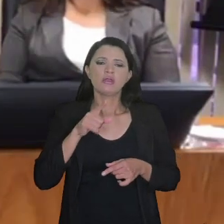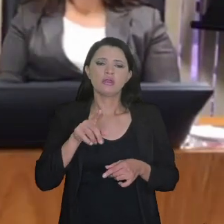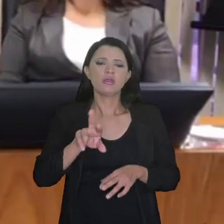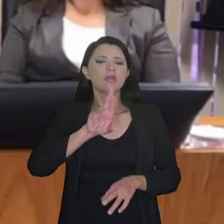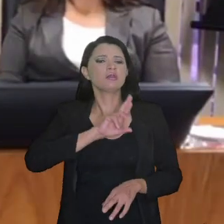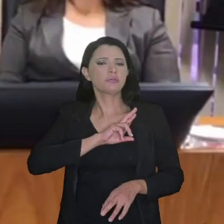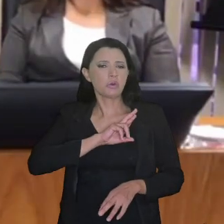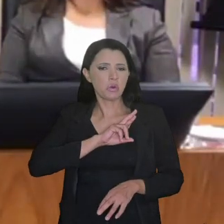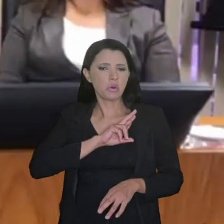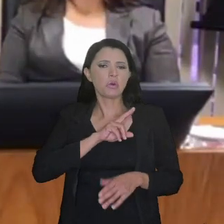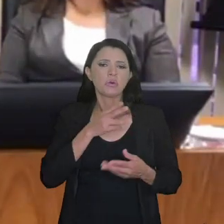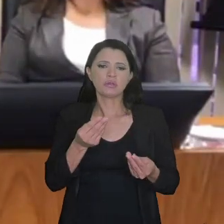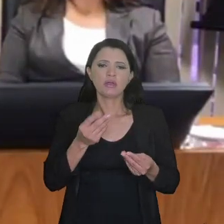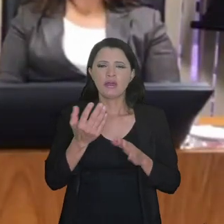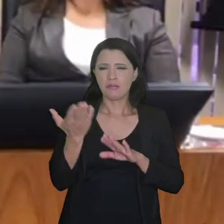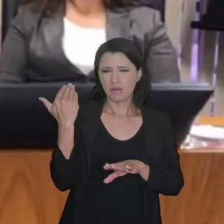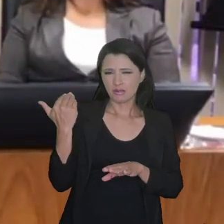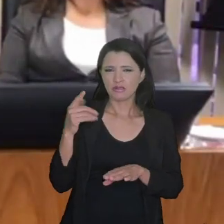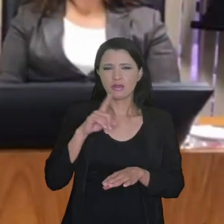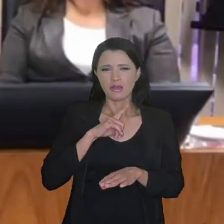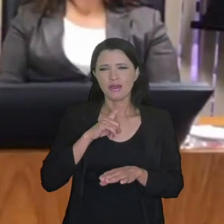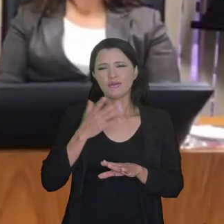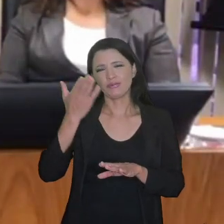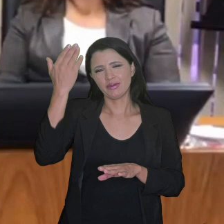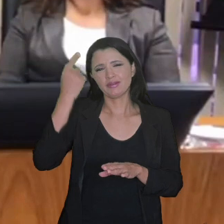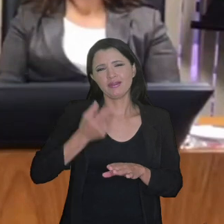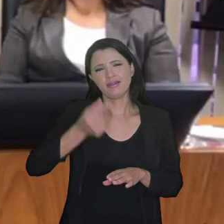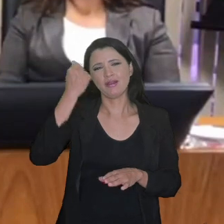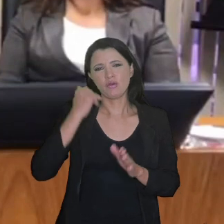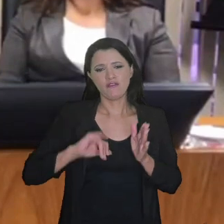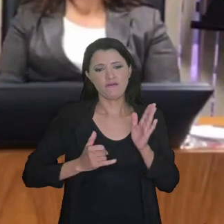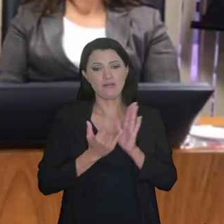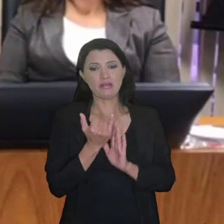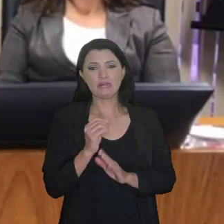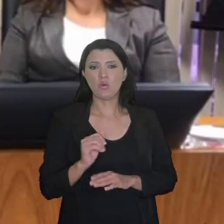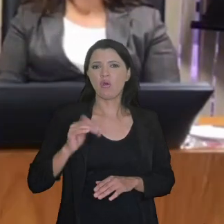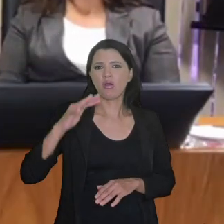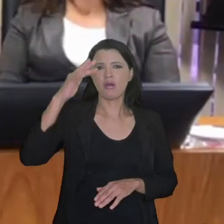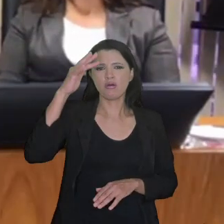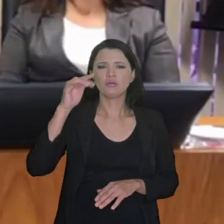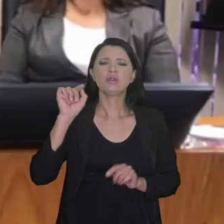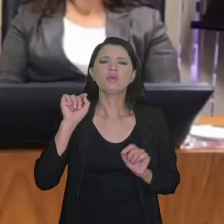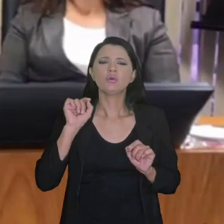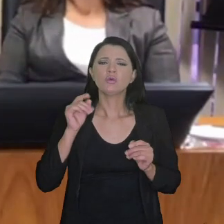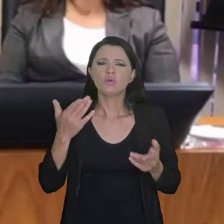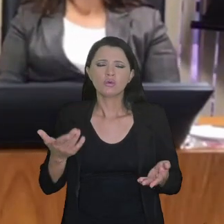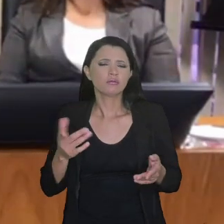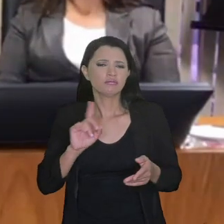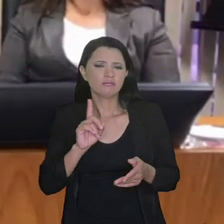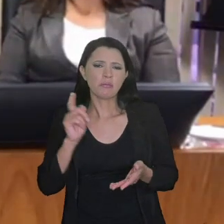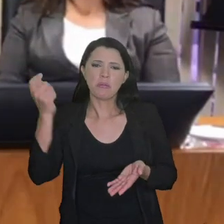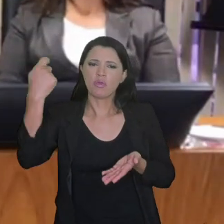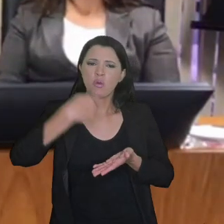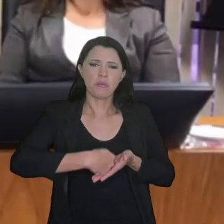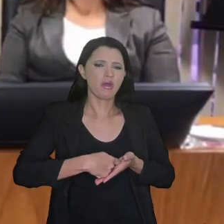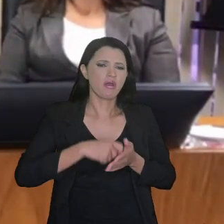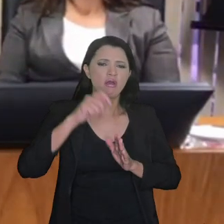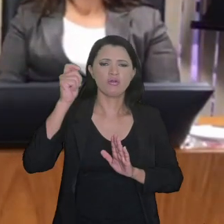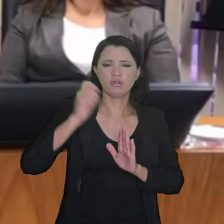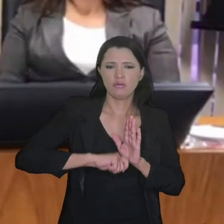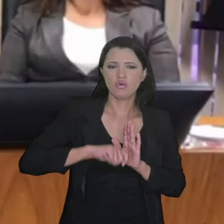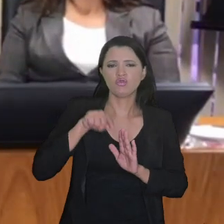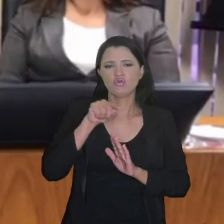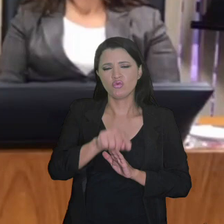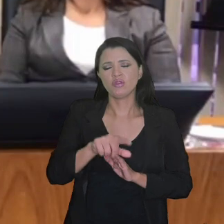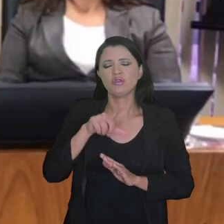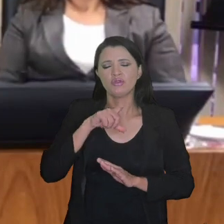que teria efeitos ainda mais naquela época antiga de inflação alta de se não